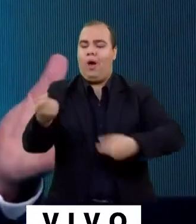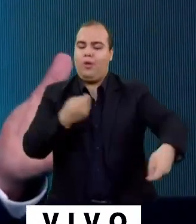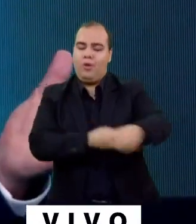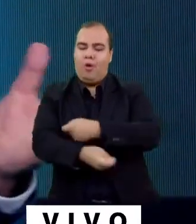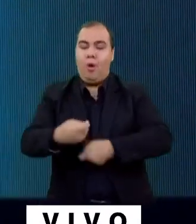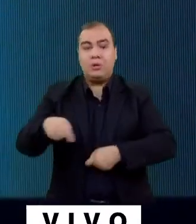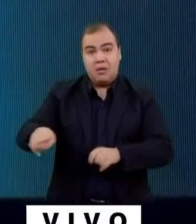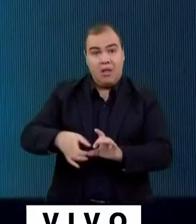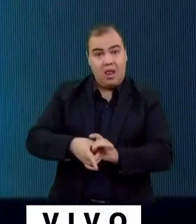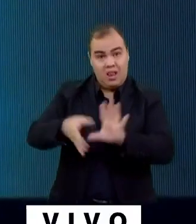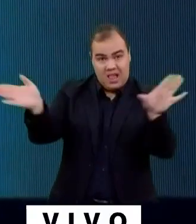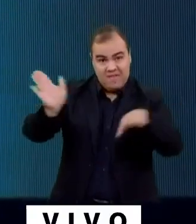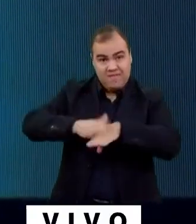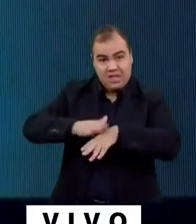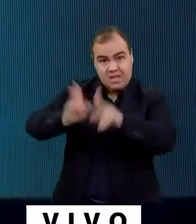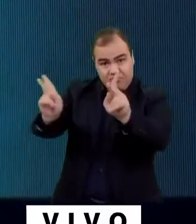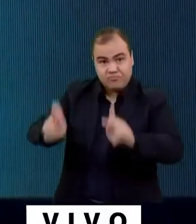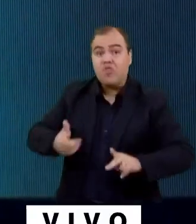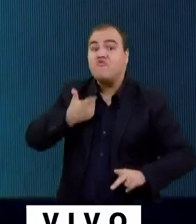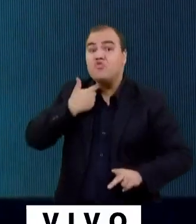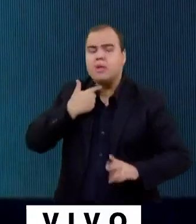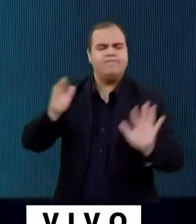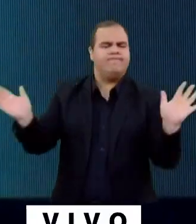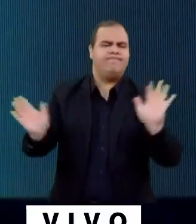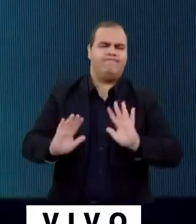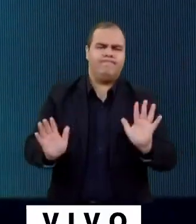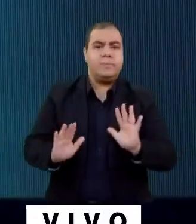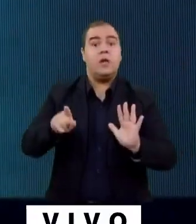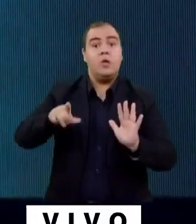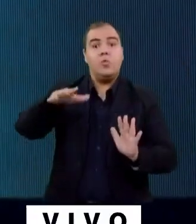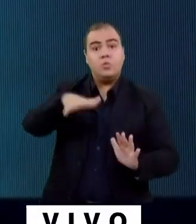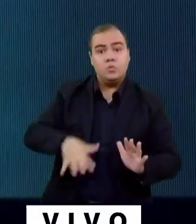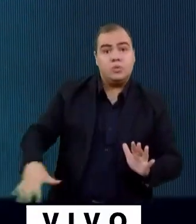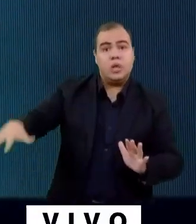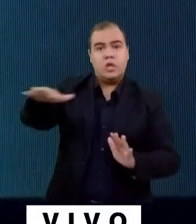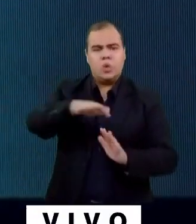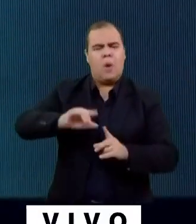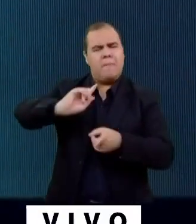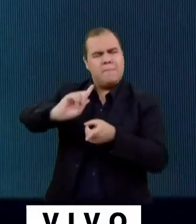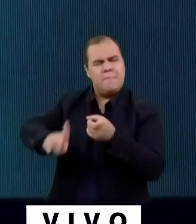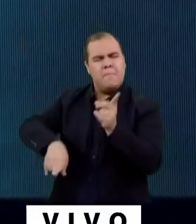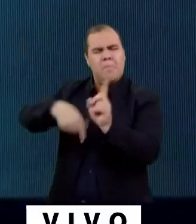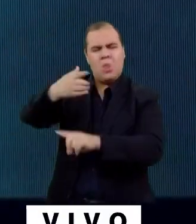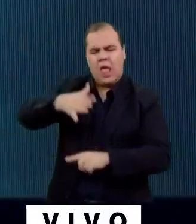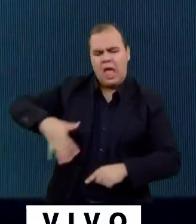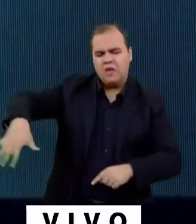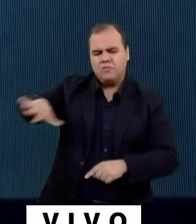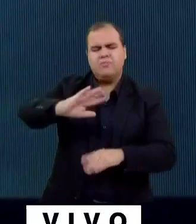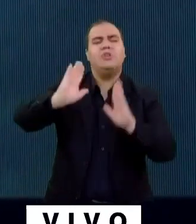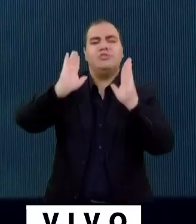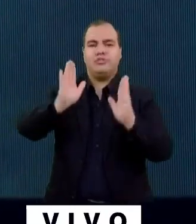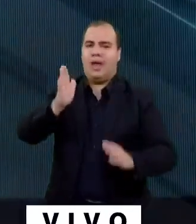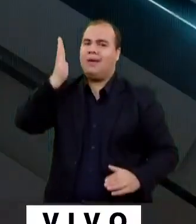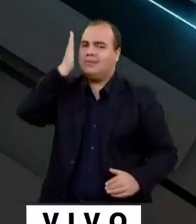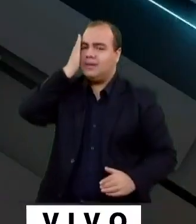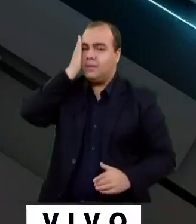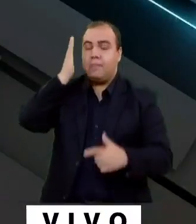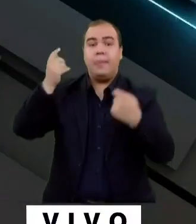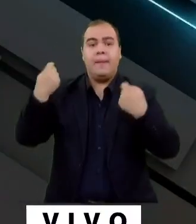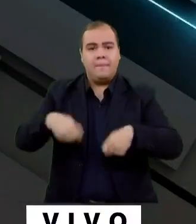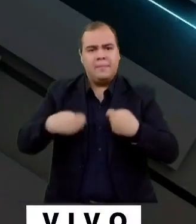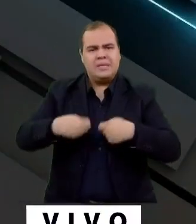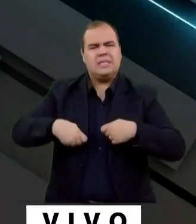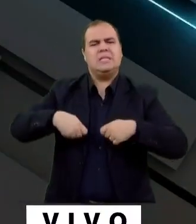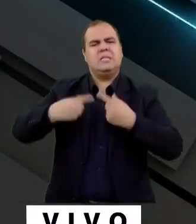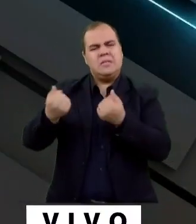para fazer tudo o que quiser e bem entender? Claro que não. E o setor mais moderno e avançado do agronegócio já sabe que tem que produzir em